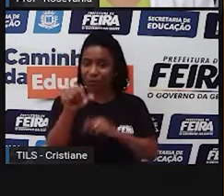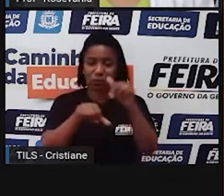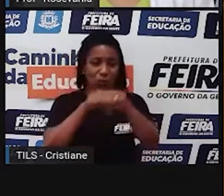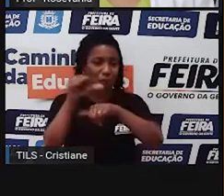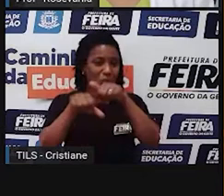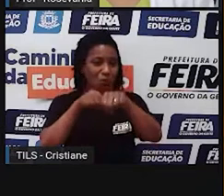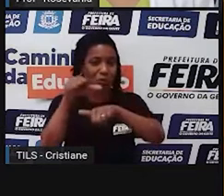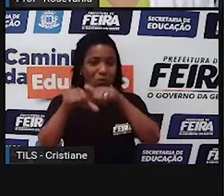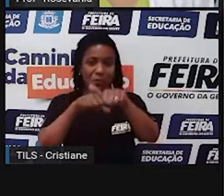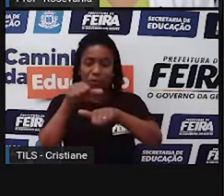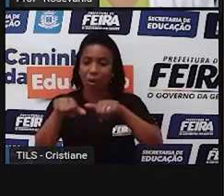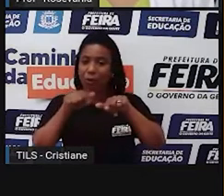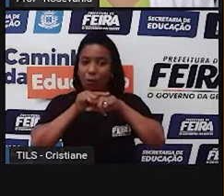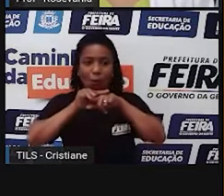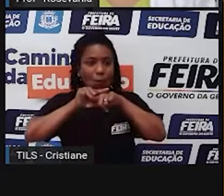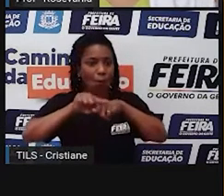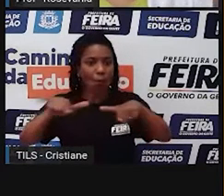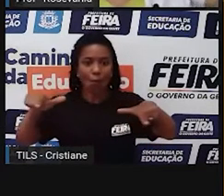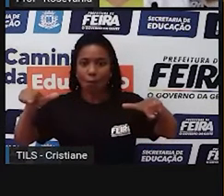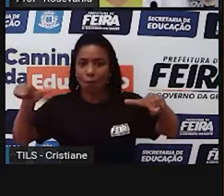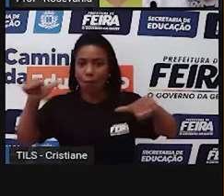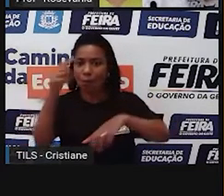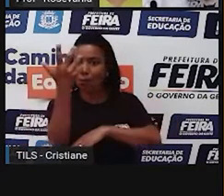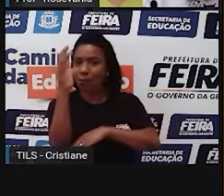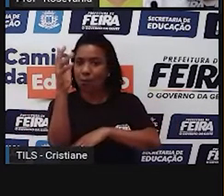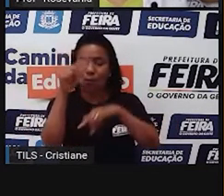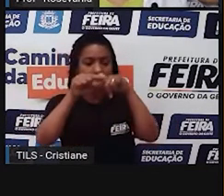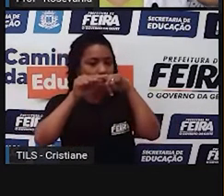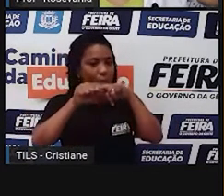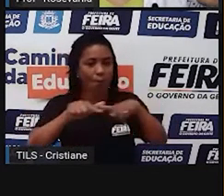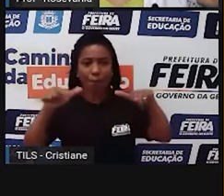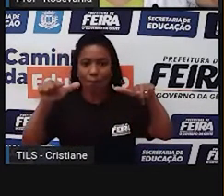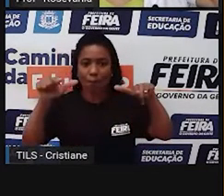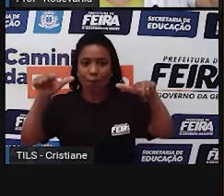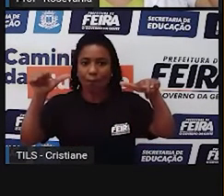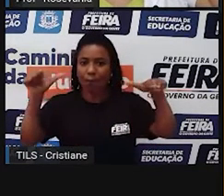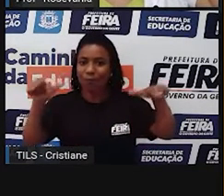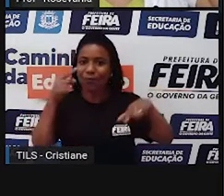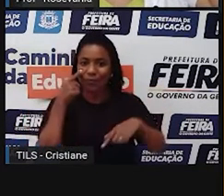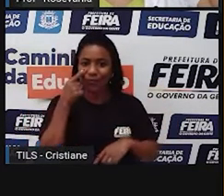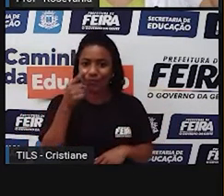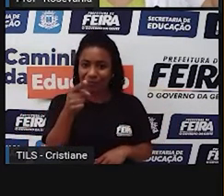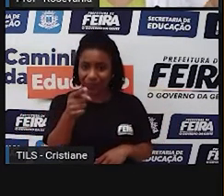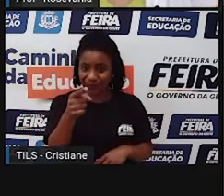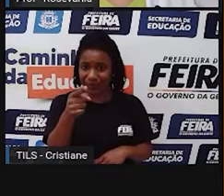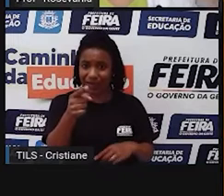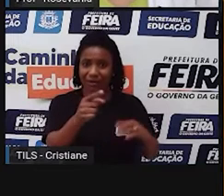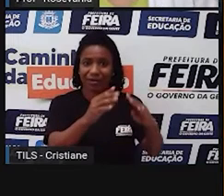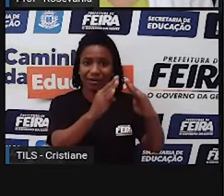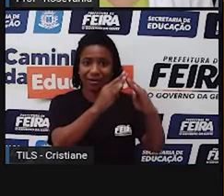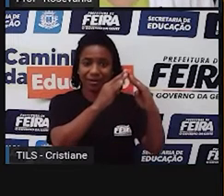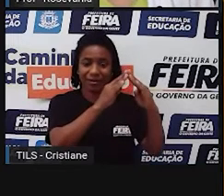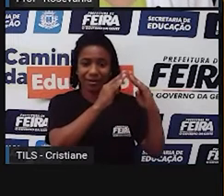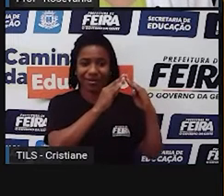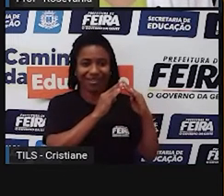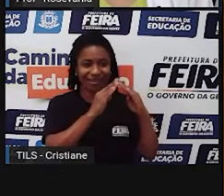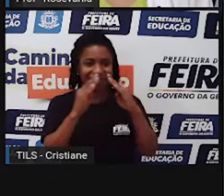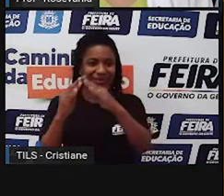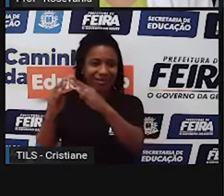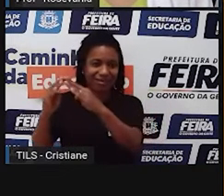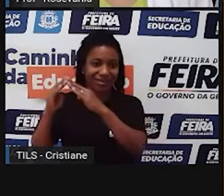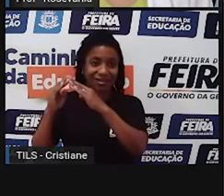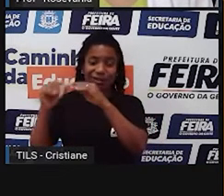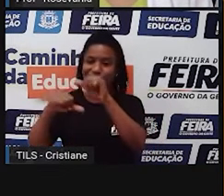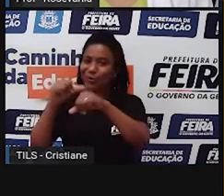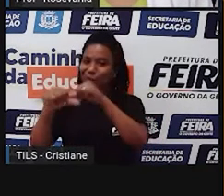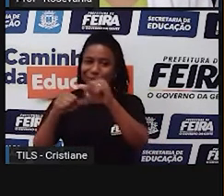totalmente, né, já tirado esses canteiros, e o lugar das residências foi cedendo às lojas que